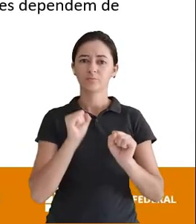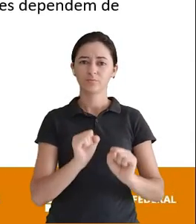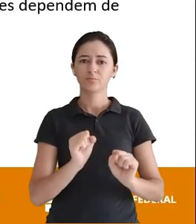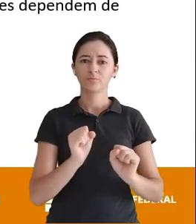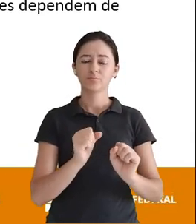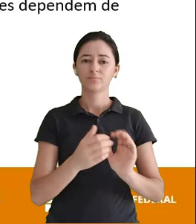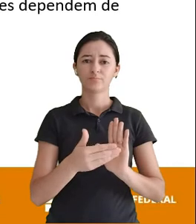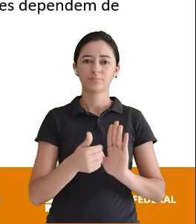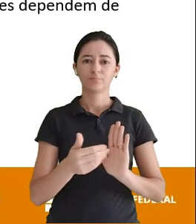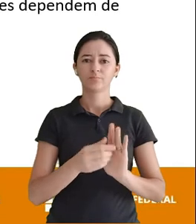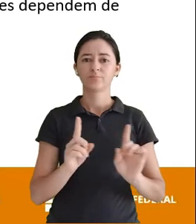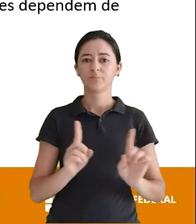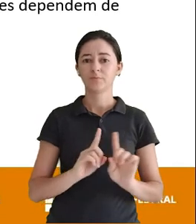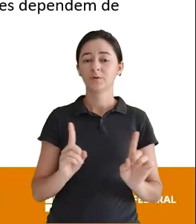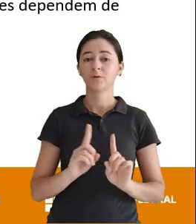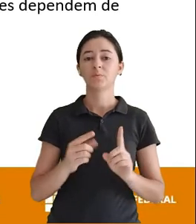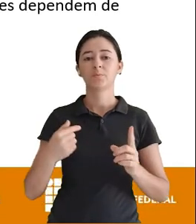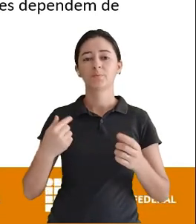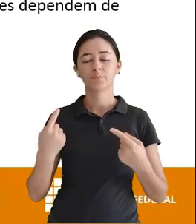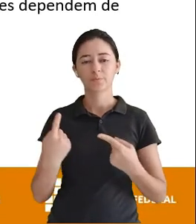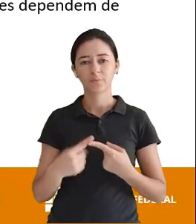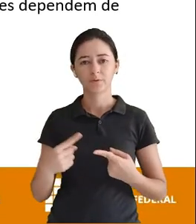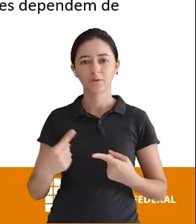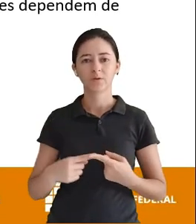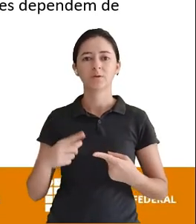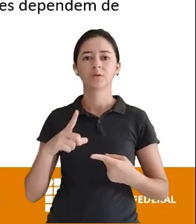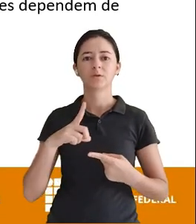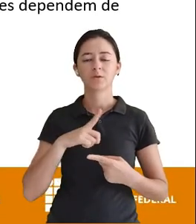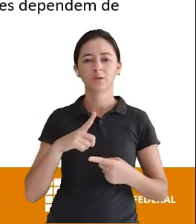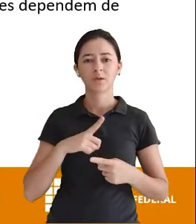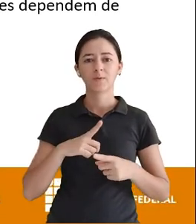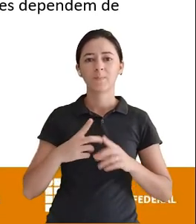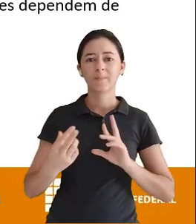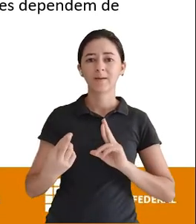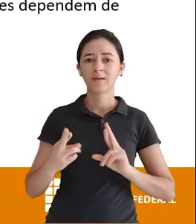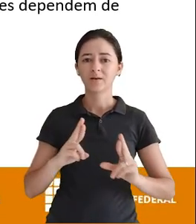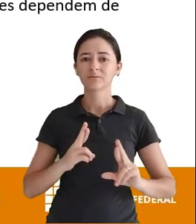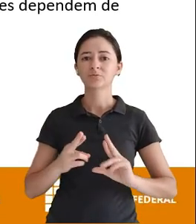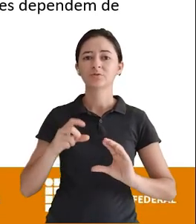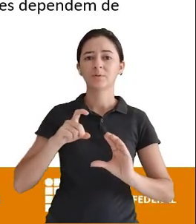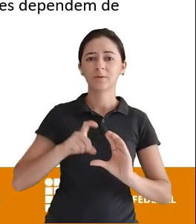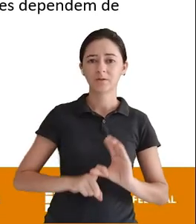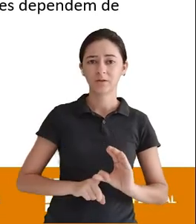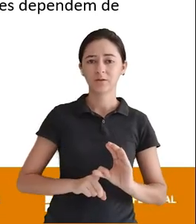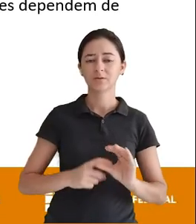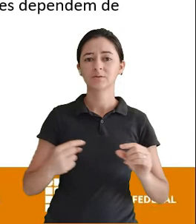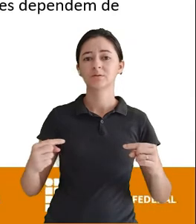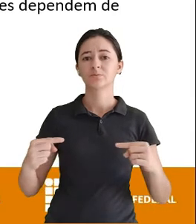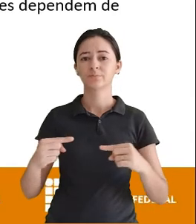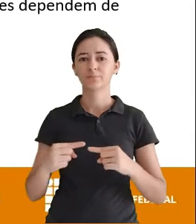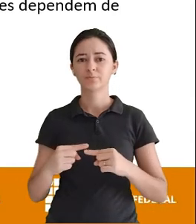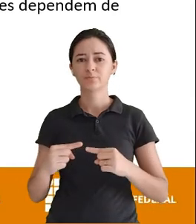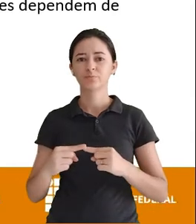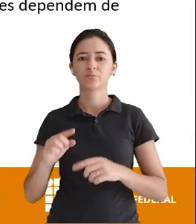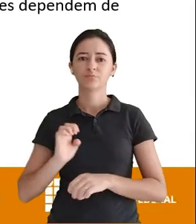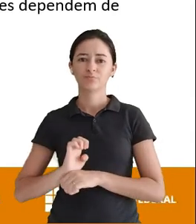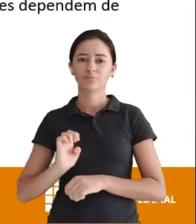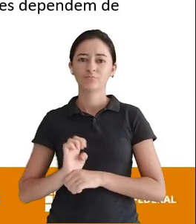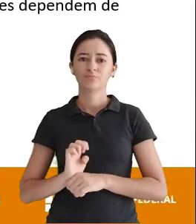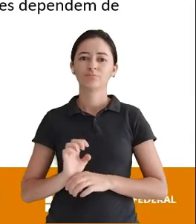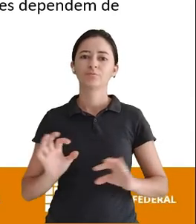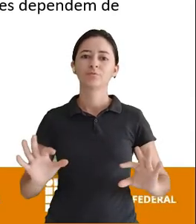número 1 Está vinculado Com um ou mais registros Da tabela estado Ou seja Esse registro aqui Número 1 Que está dentro De país Está